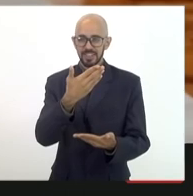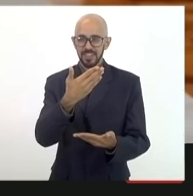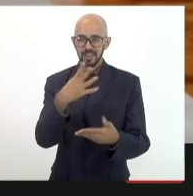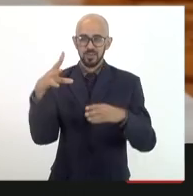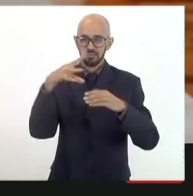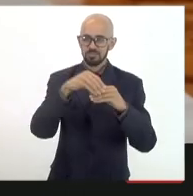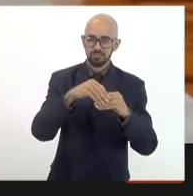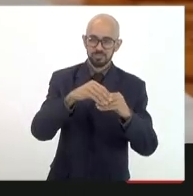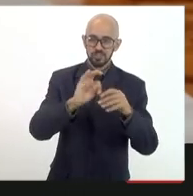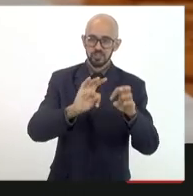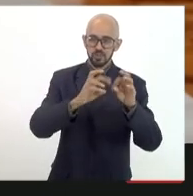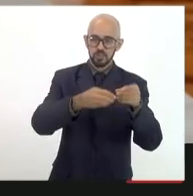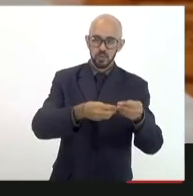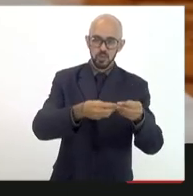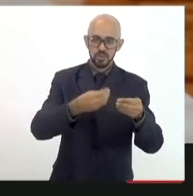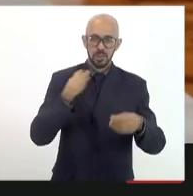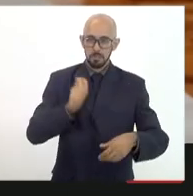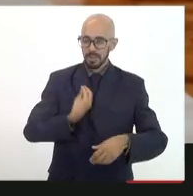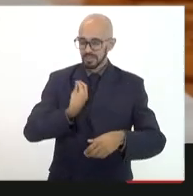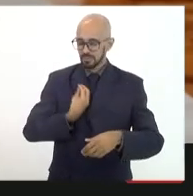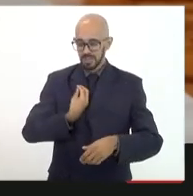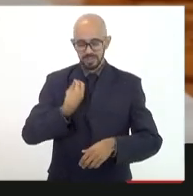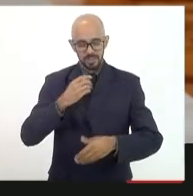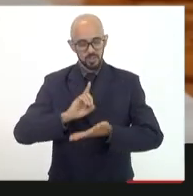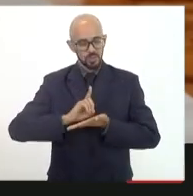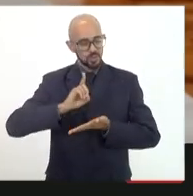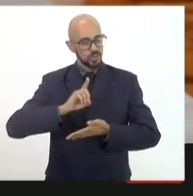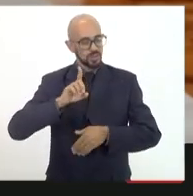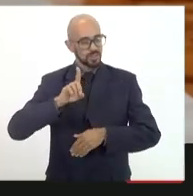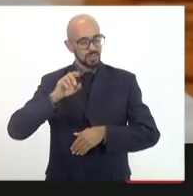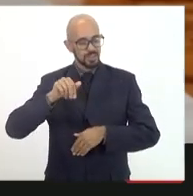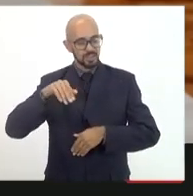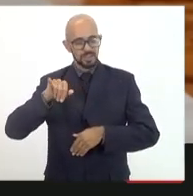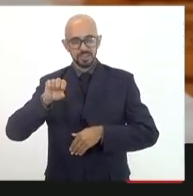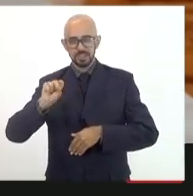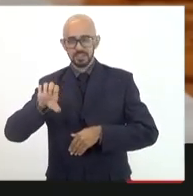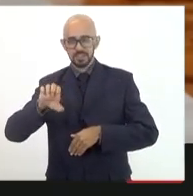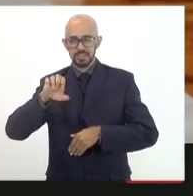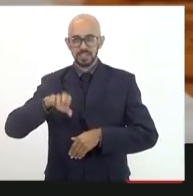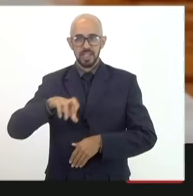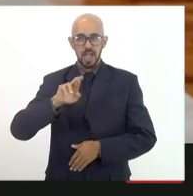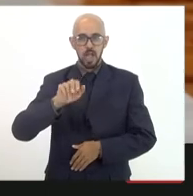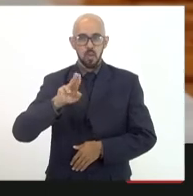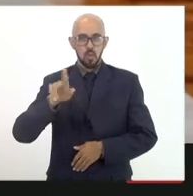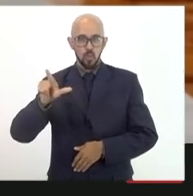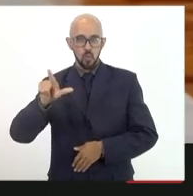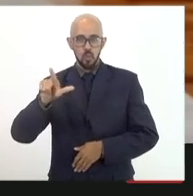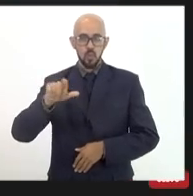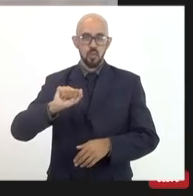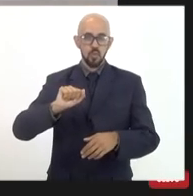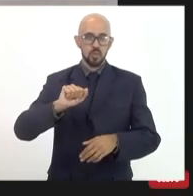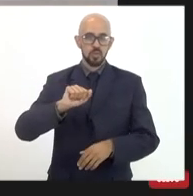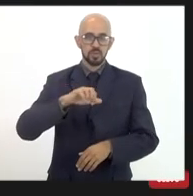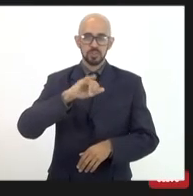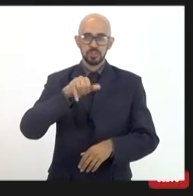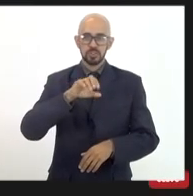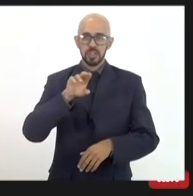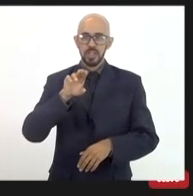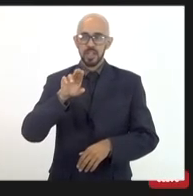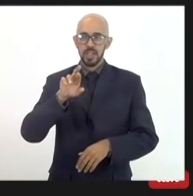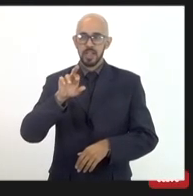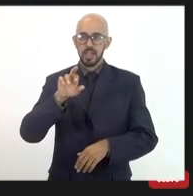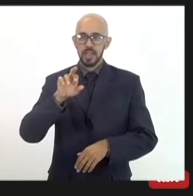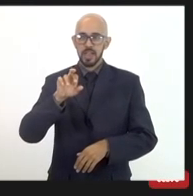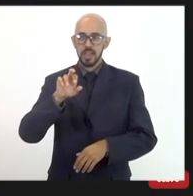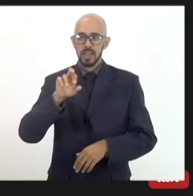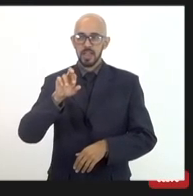contribuição de todos agradecer a participação doutora Denise do Raul do Gerson do Luiz Luiz está faltando um chopinho Luiz